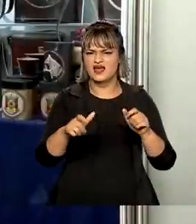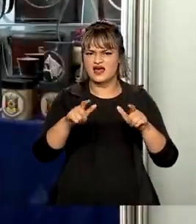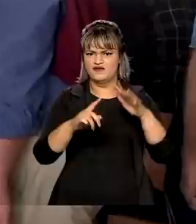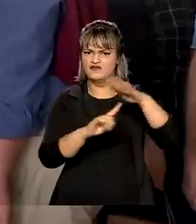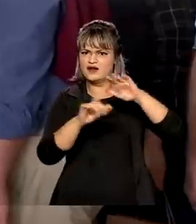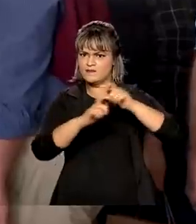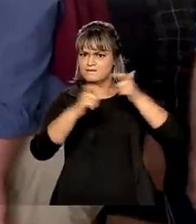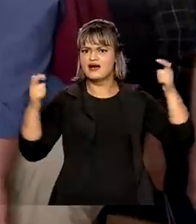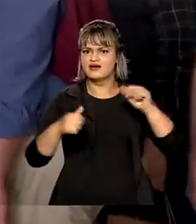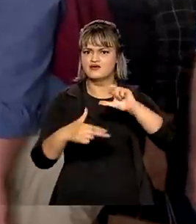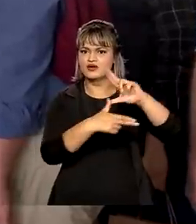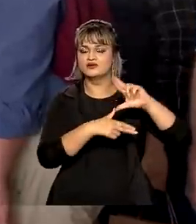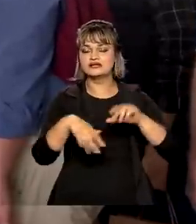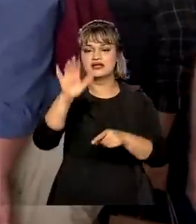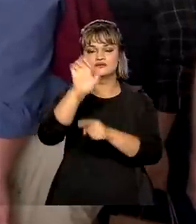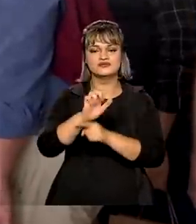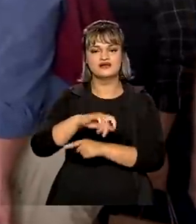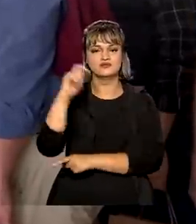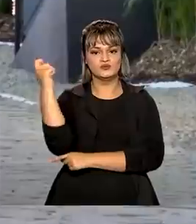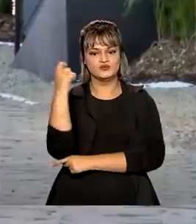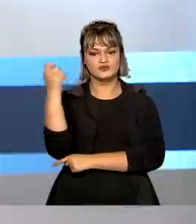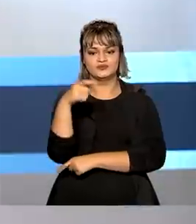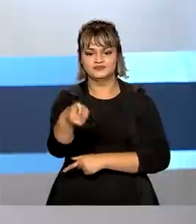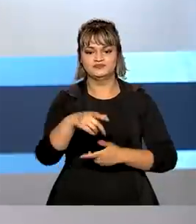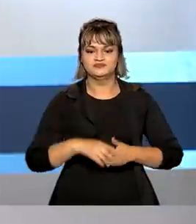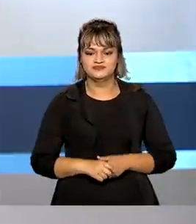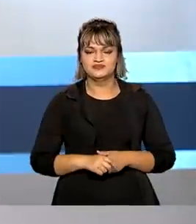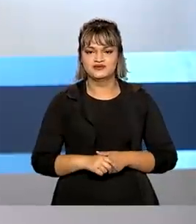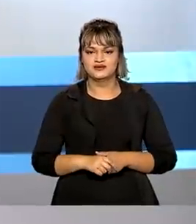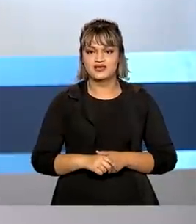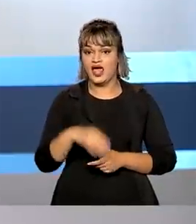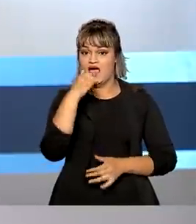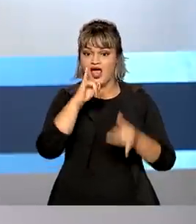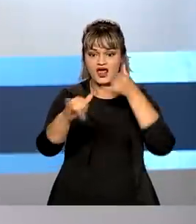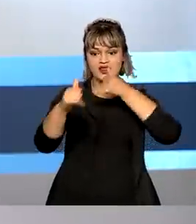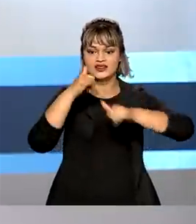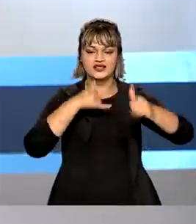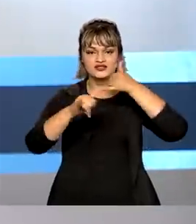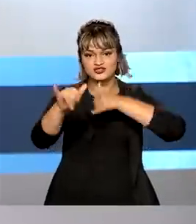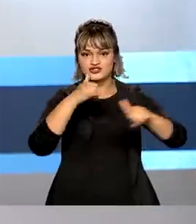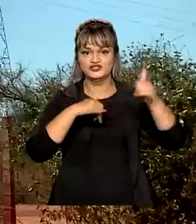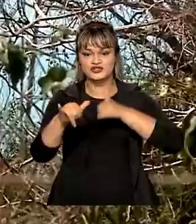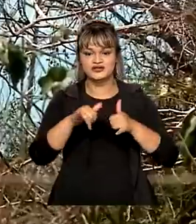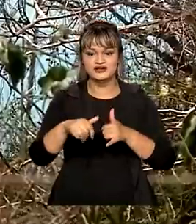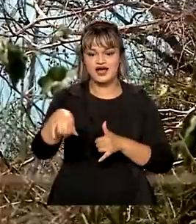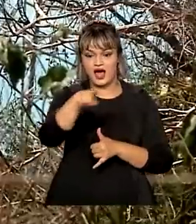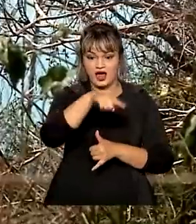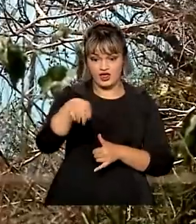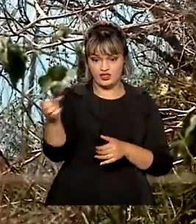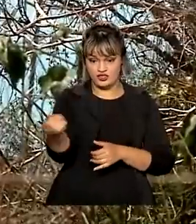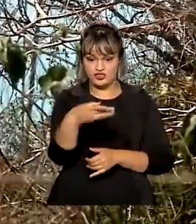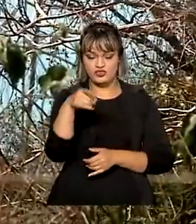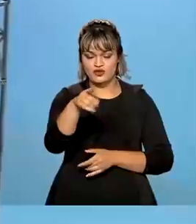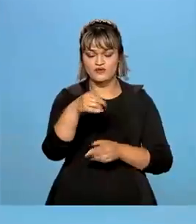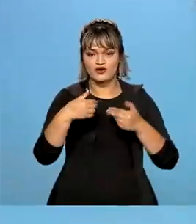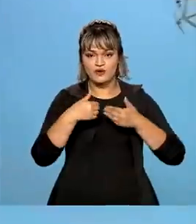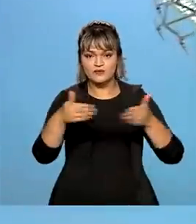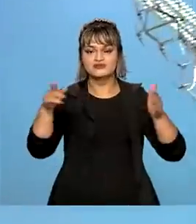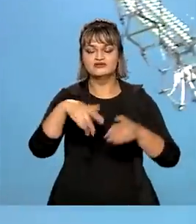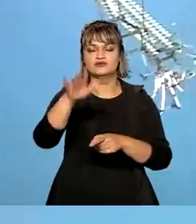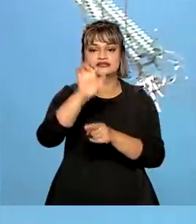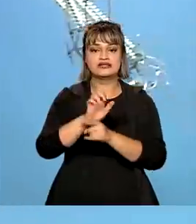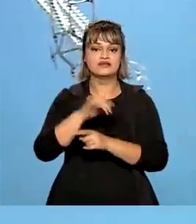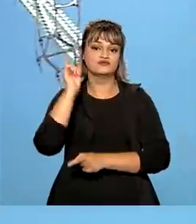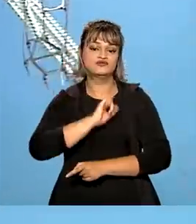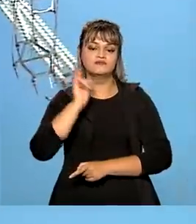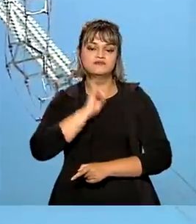Latina, que acontece no Rio Grande do Sul. Mais energia. Nova linha de transmissão, inaugurada em Minas